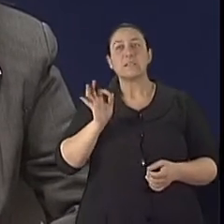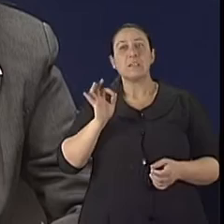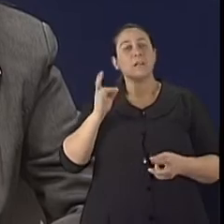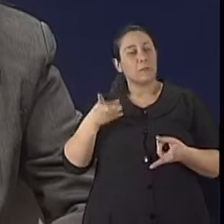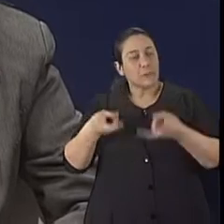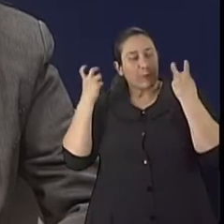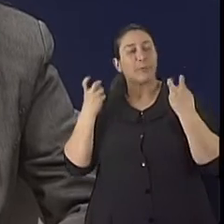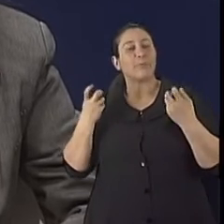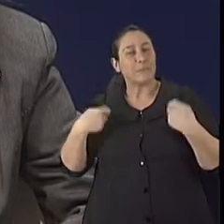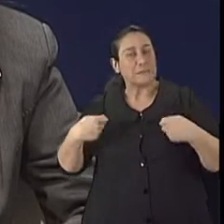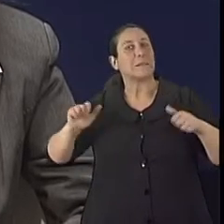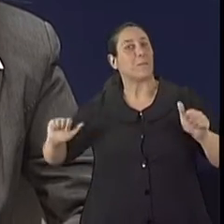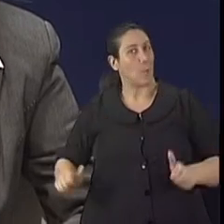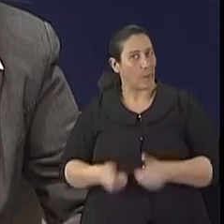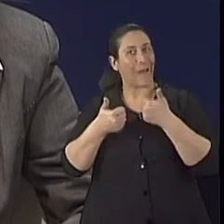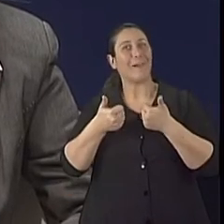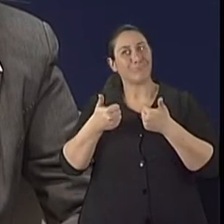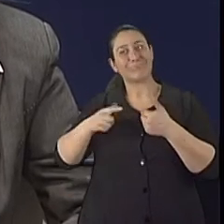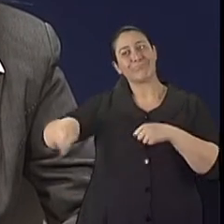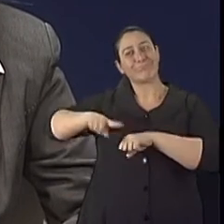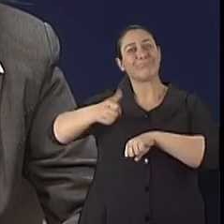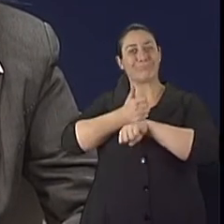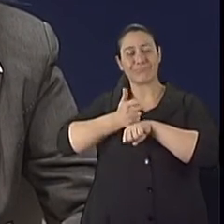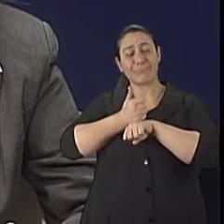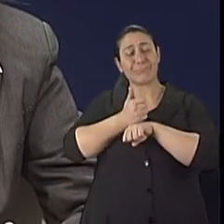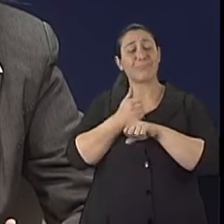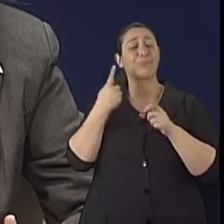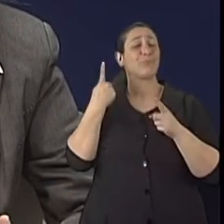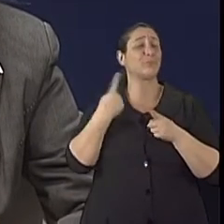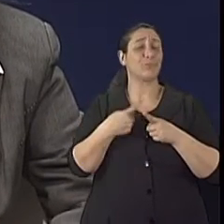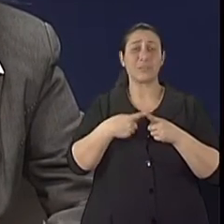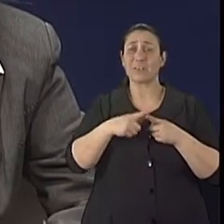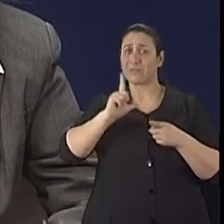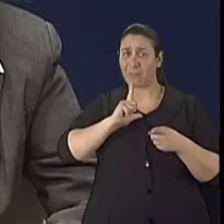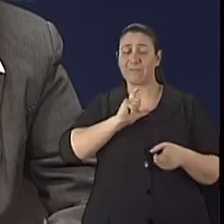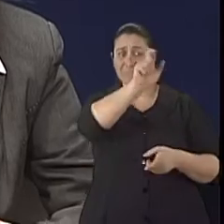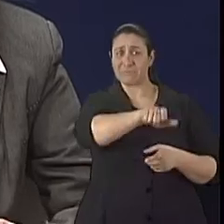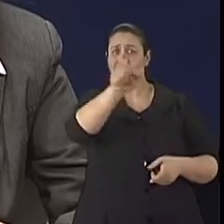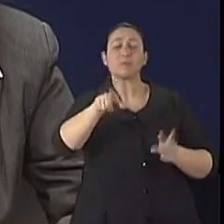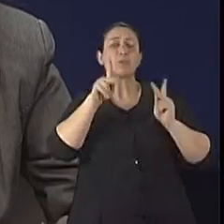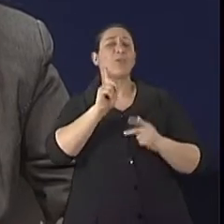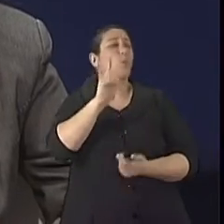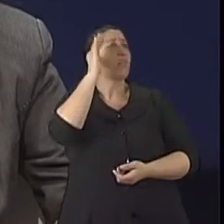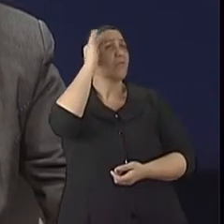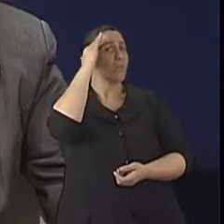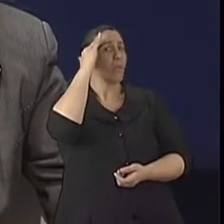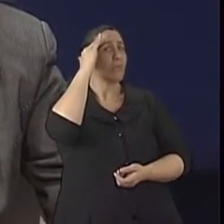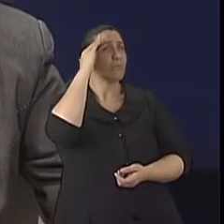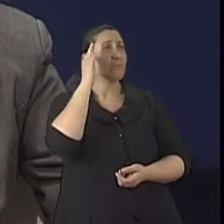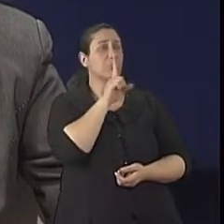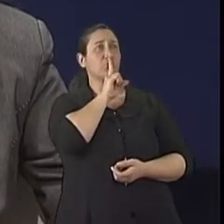algo que precisa ser melhorado, porque existe a situação do paciente que não entendeu a orientação,